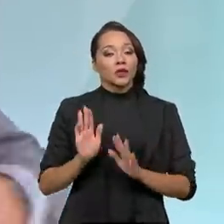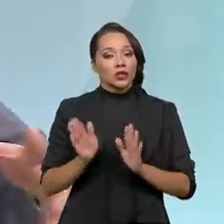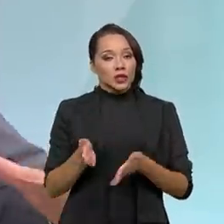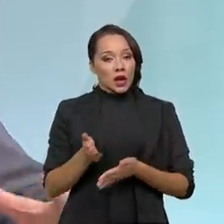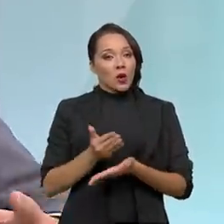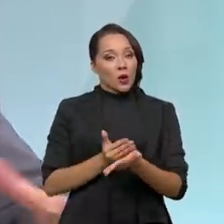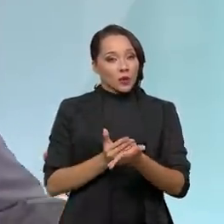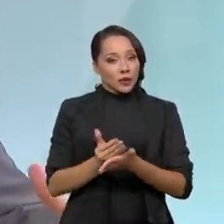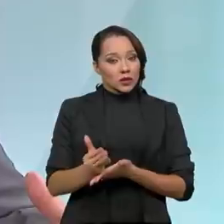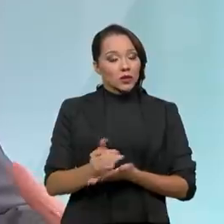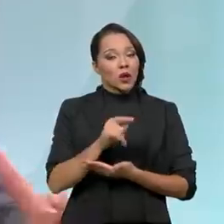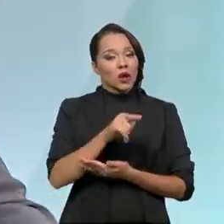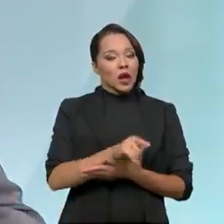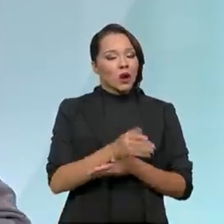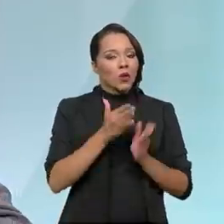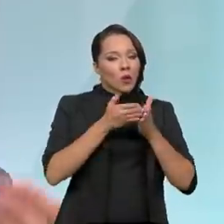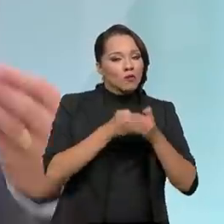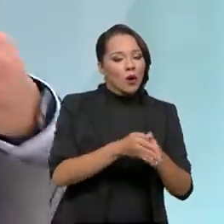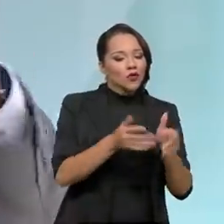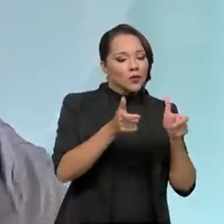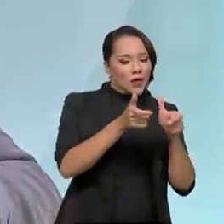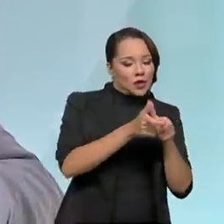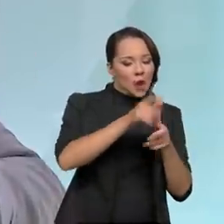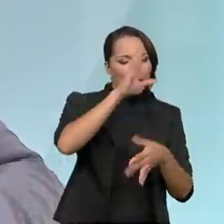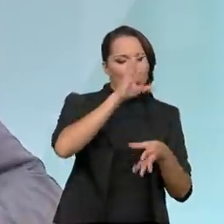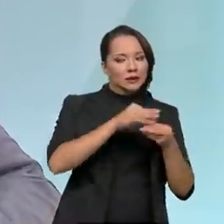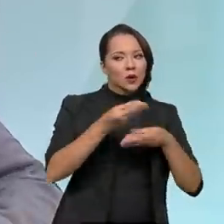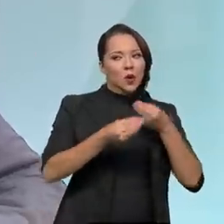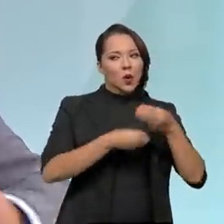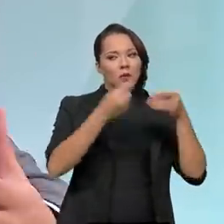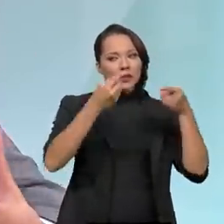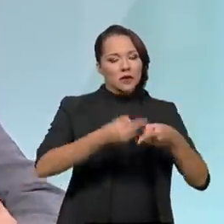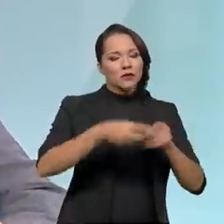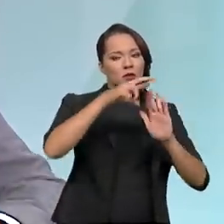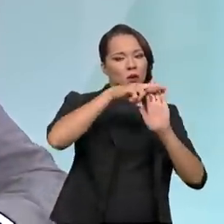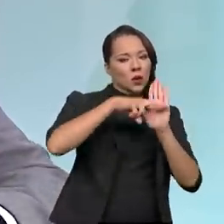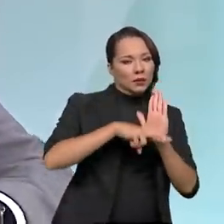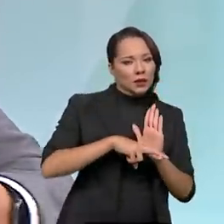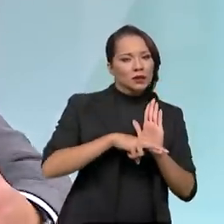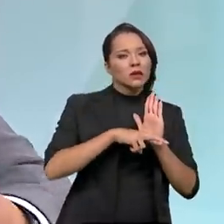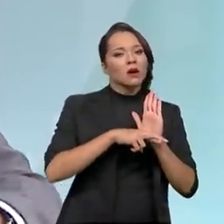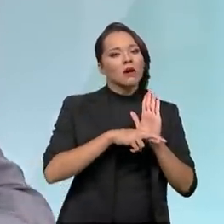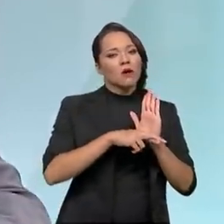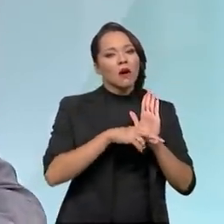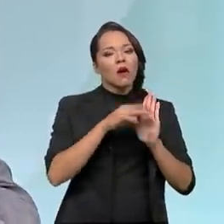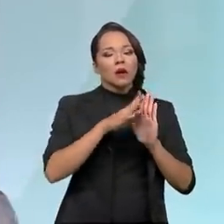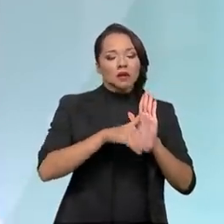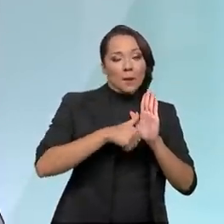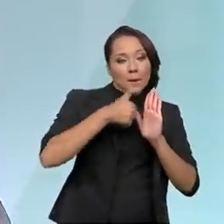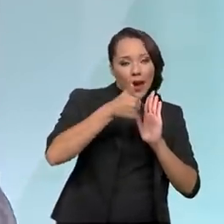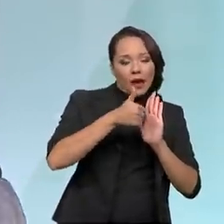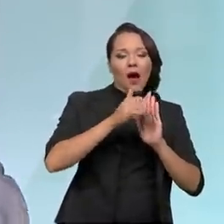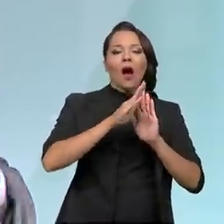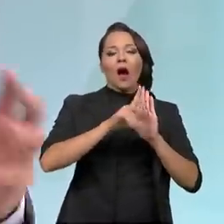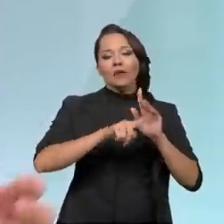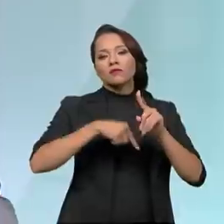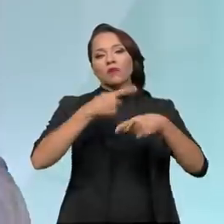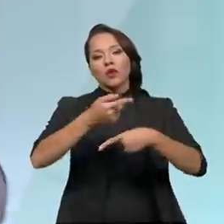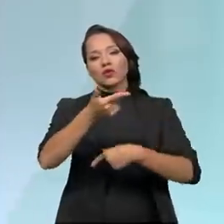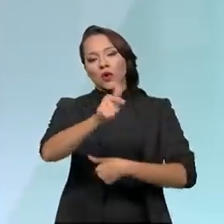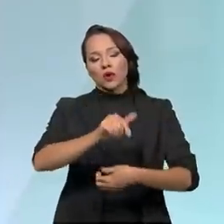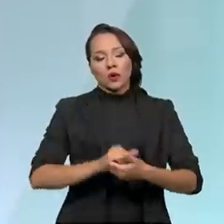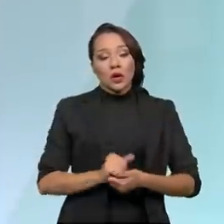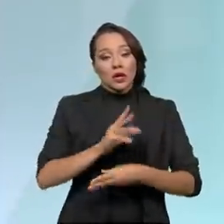começou com o Porto de menor porte para entender o desafio regulatório e conseguir, sendo bem-sucedido, dar os próximos passos, já